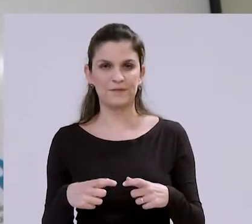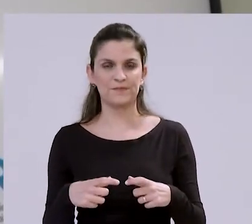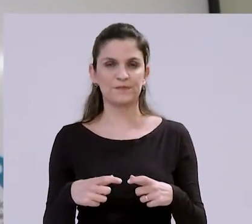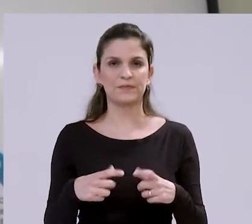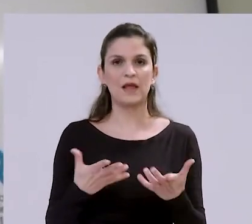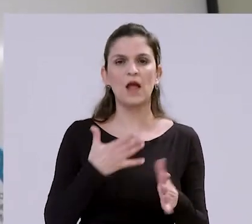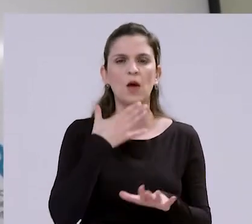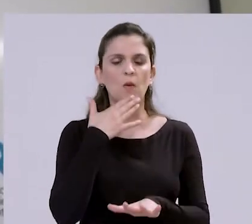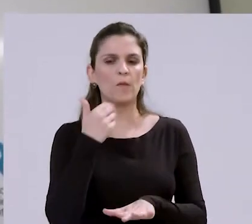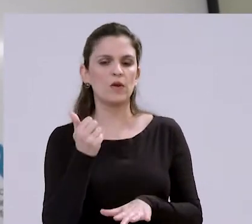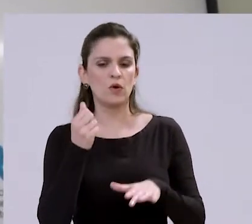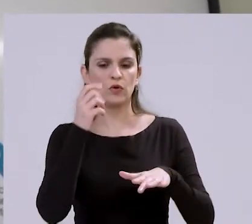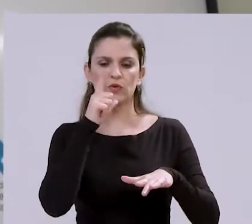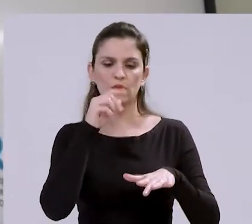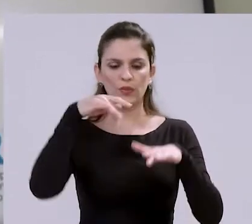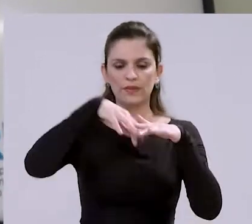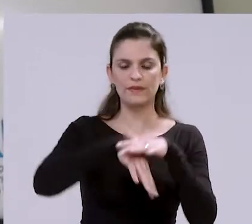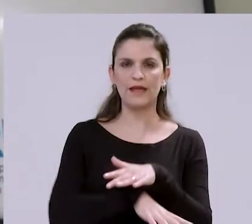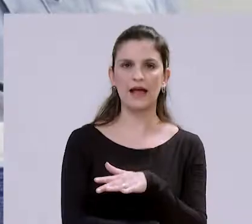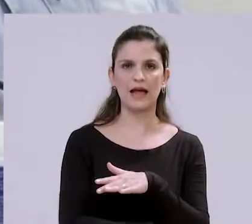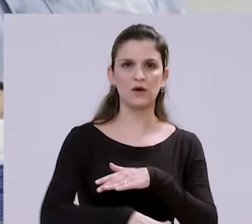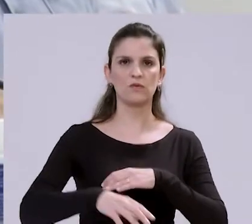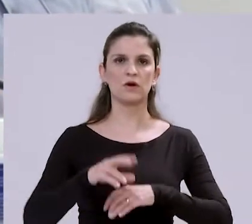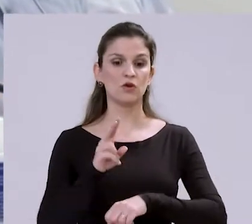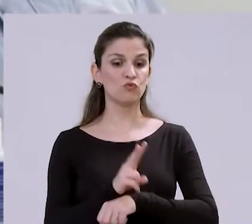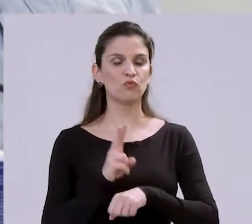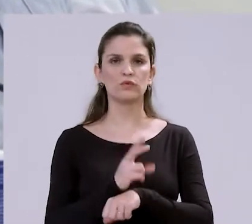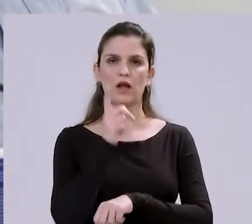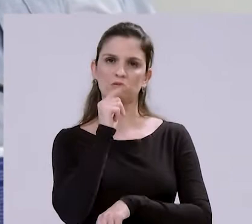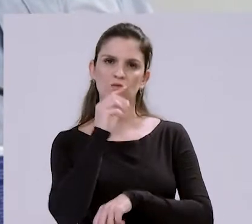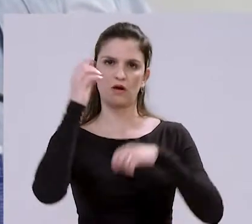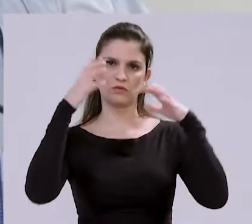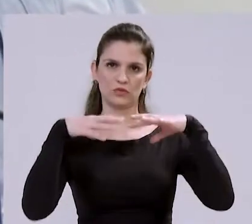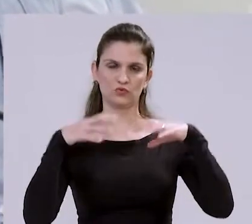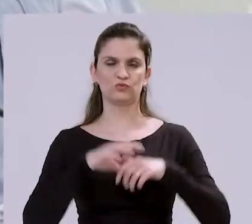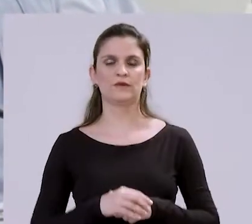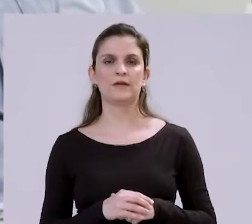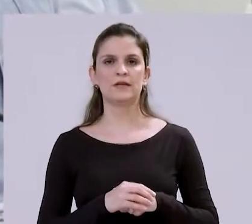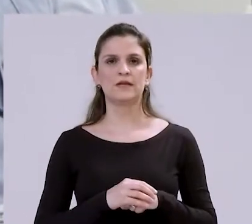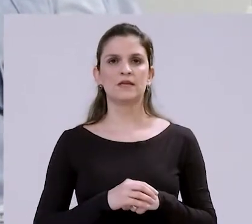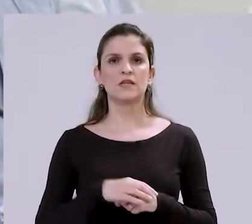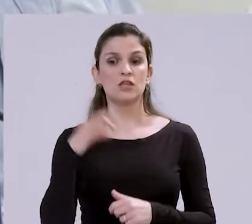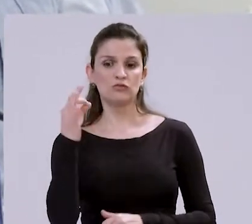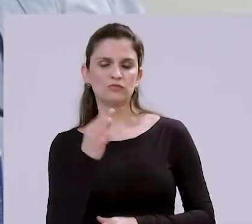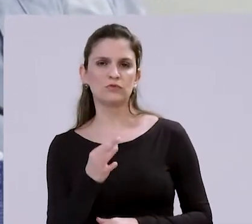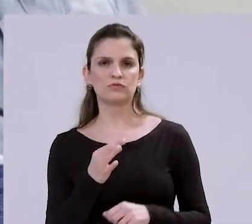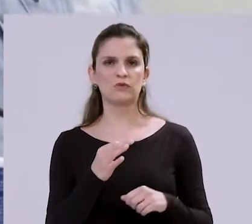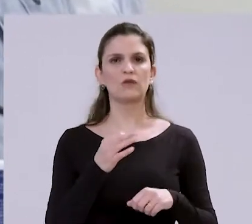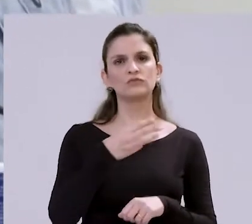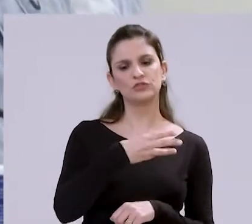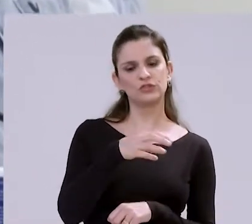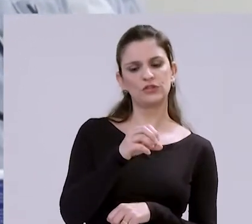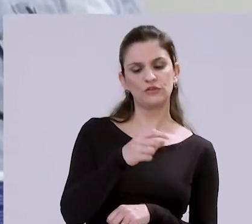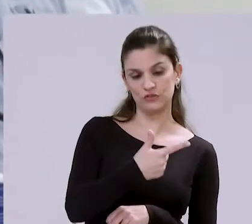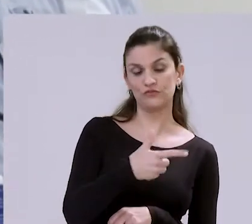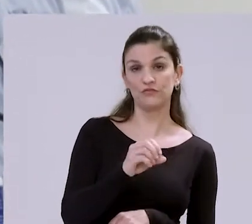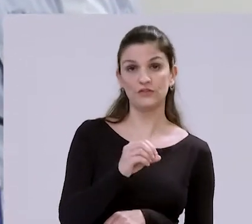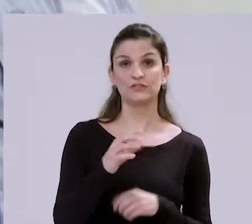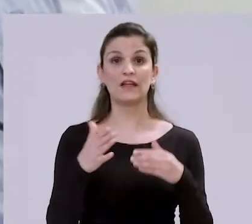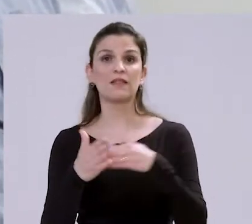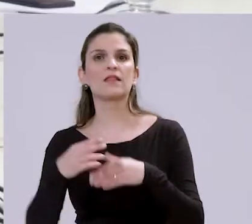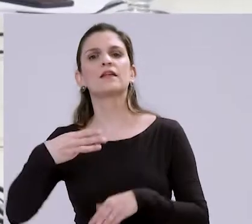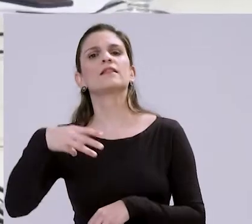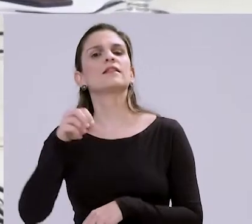empreendimentos considerando a área impermeável. Pela nova proposta, esse percentual pode variar de 20% a 30